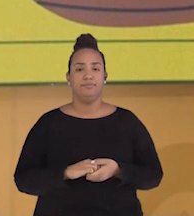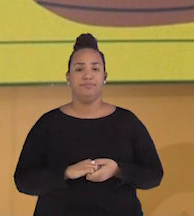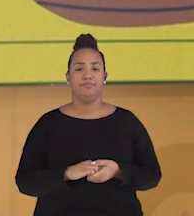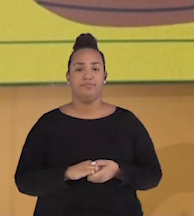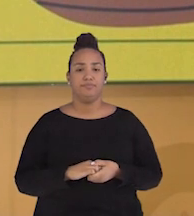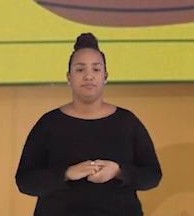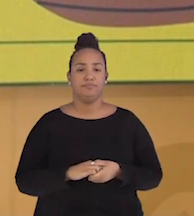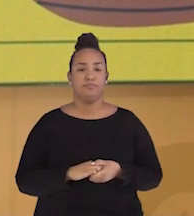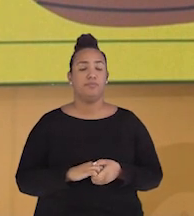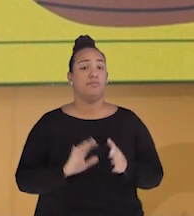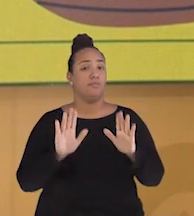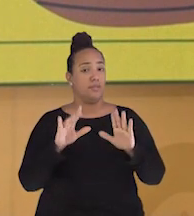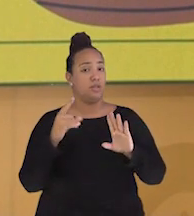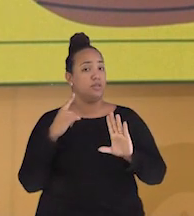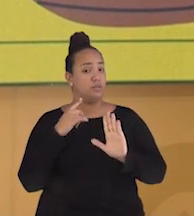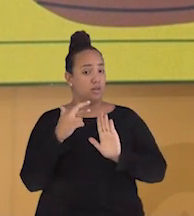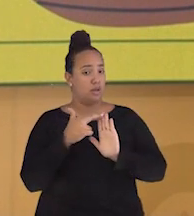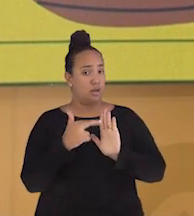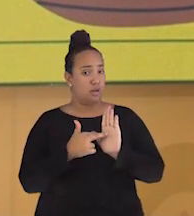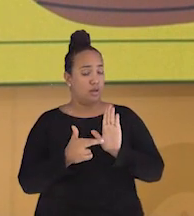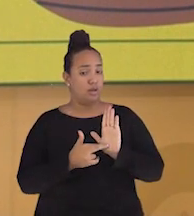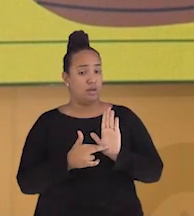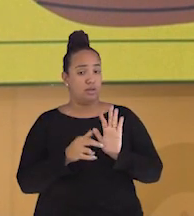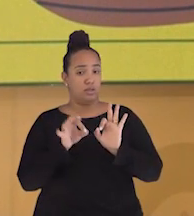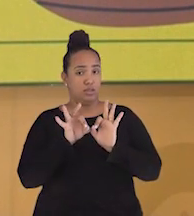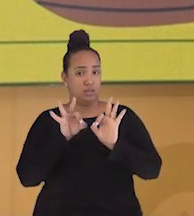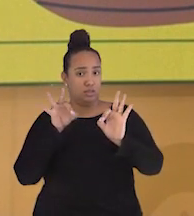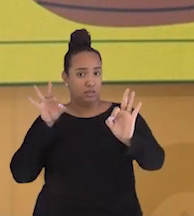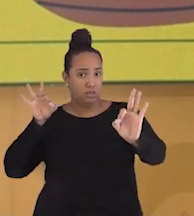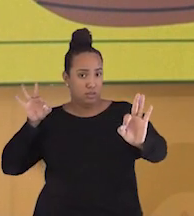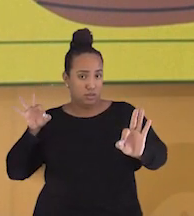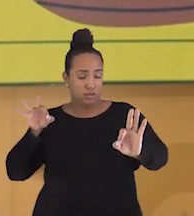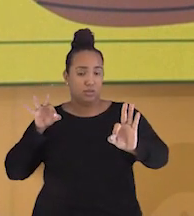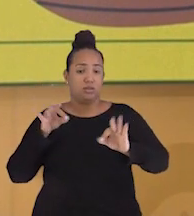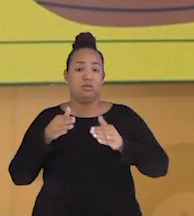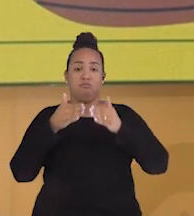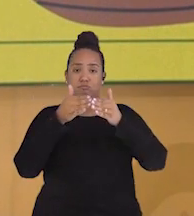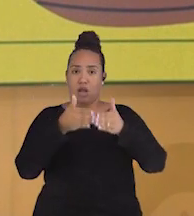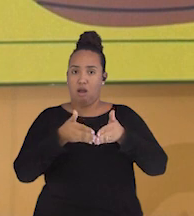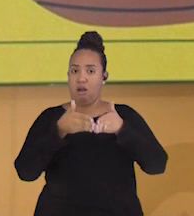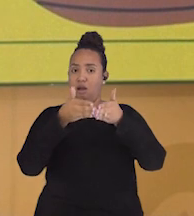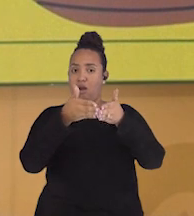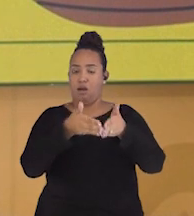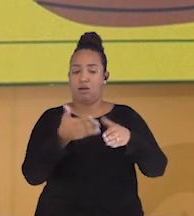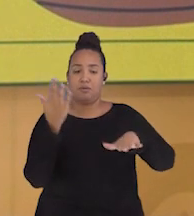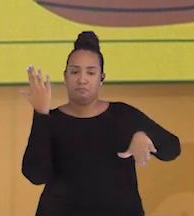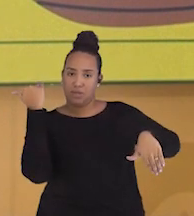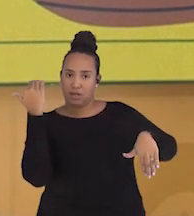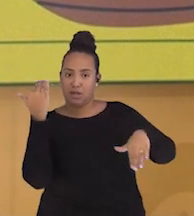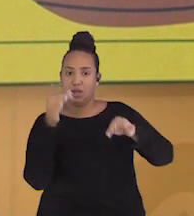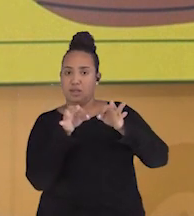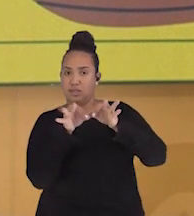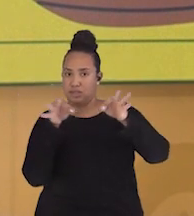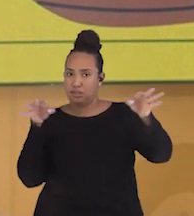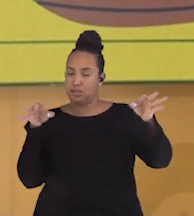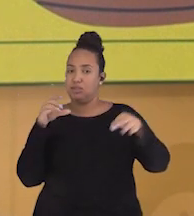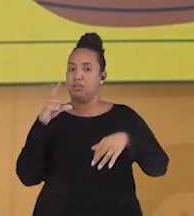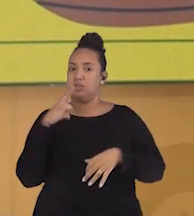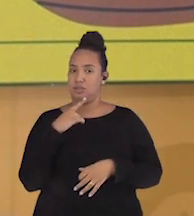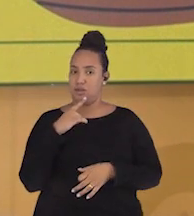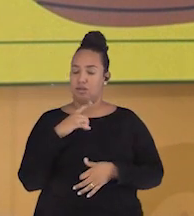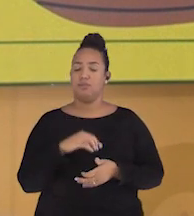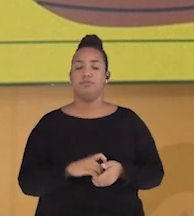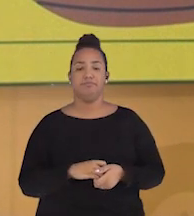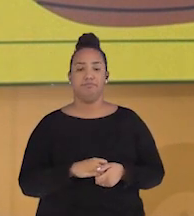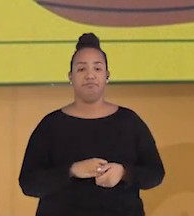E existem regras para a distância dos barcos, navios, lanchas e jet-skis da praia, sabiam, crianças? Para